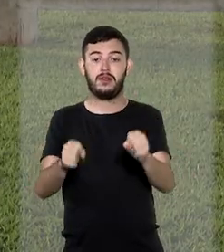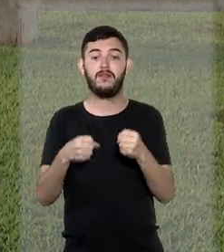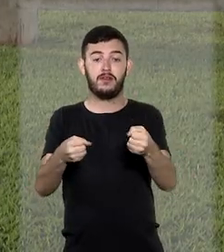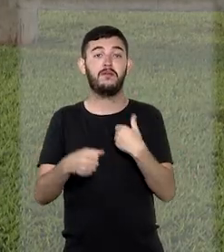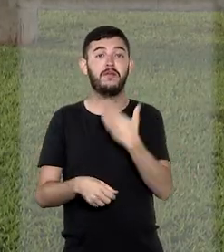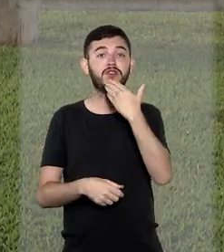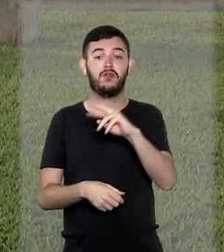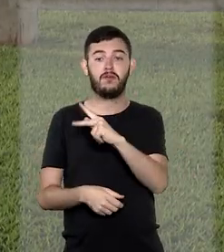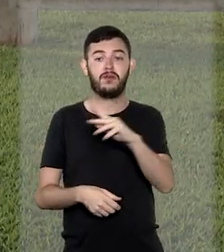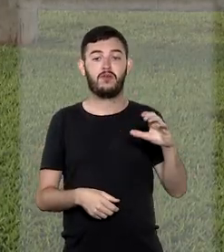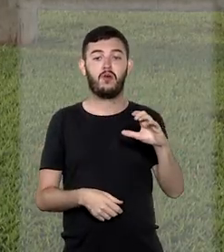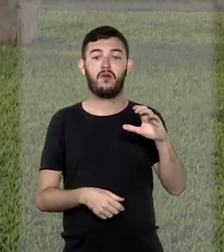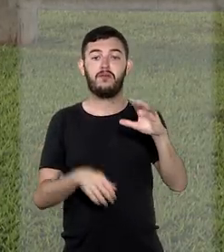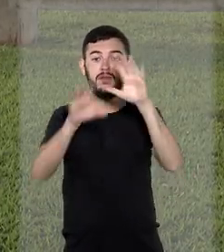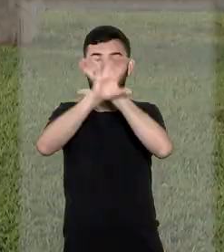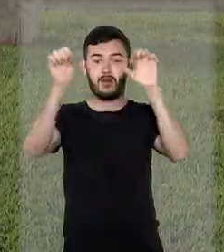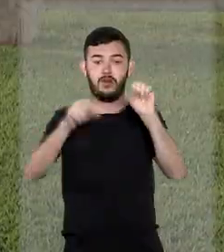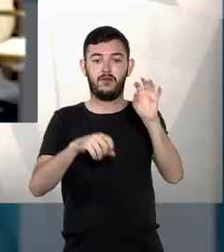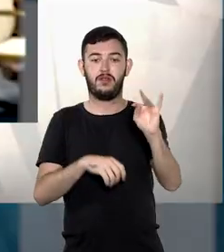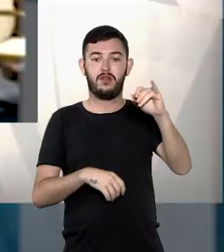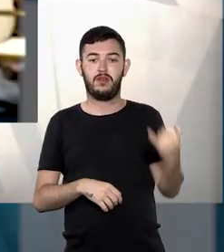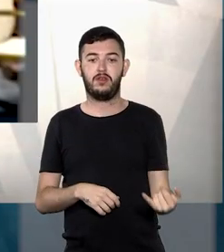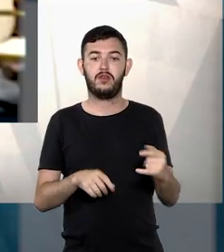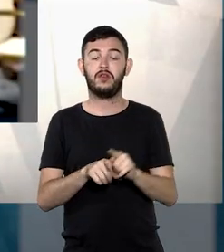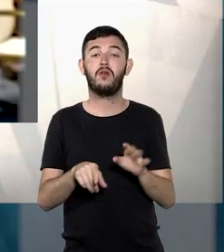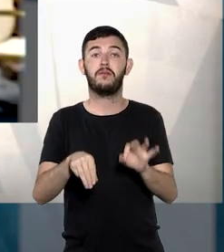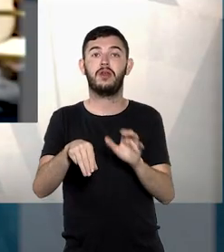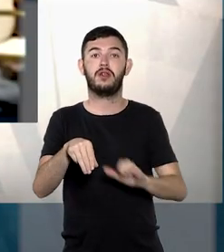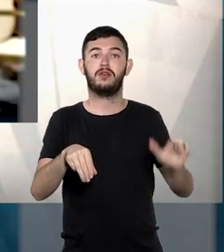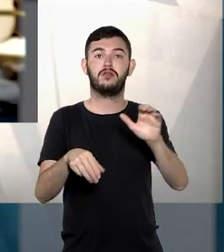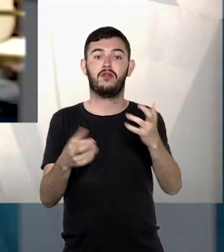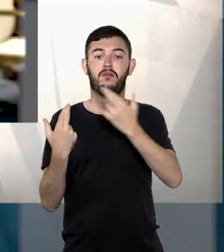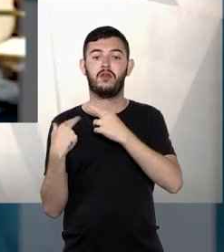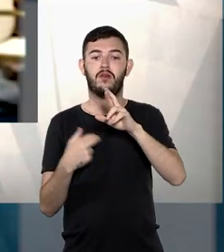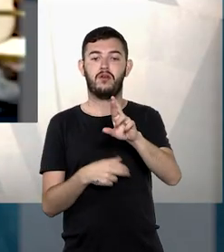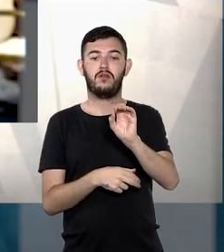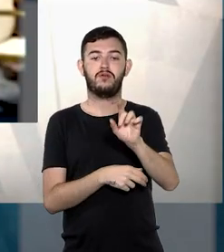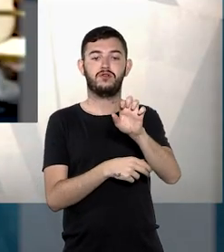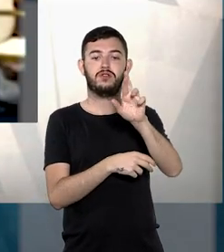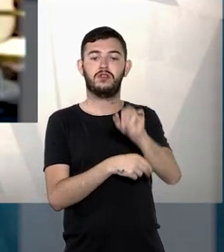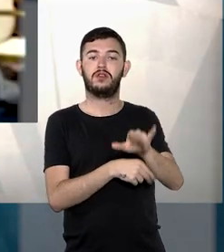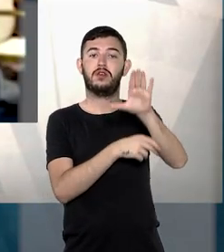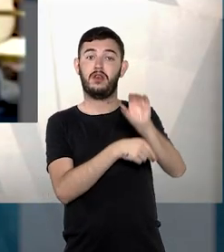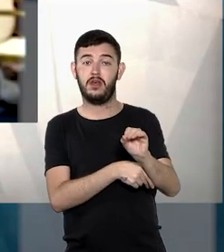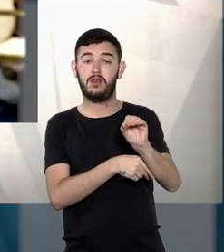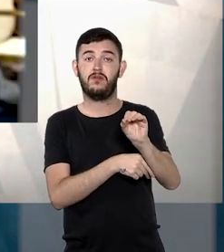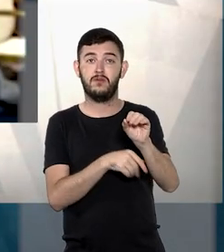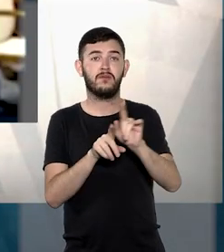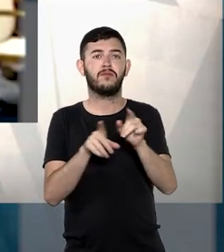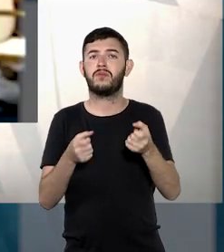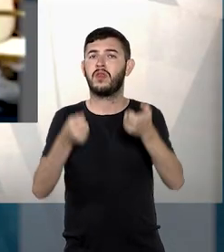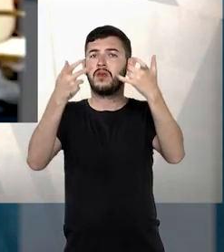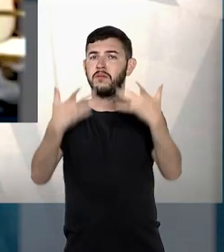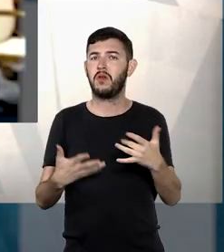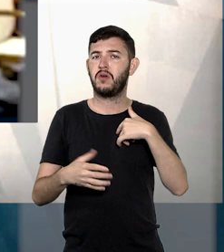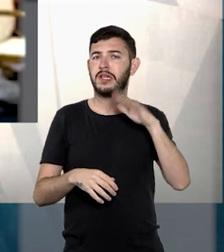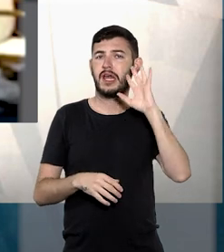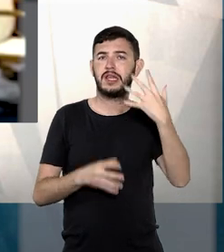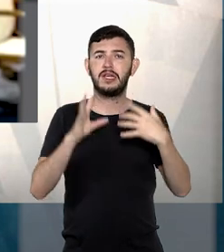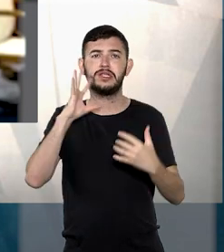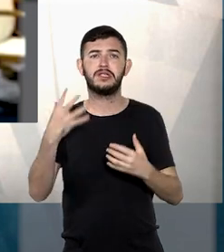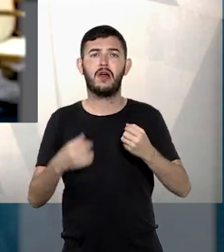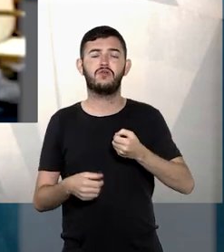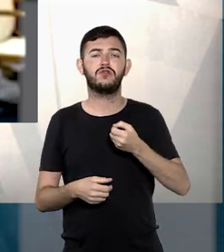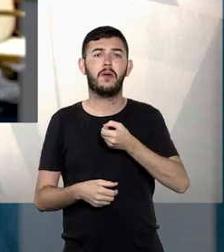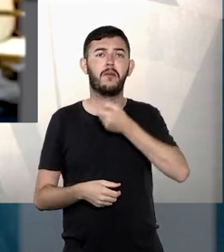interpôs recurso em habeas corpus ao STJ. O relator ministro Rogério Schietti Cruz destacou, entre outras coisas, que na